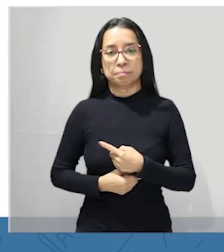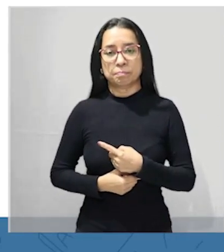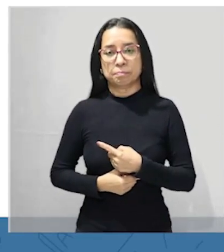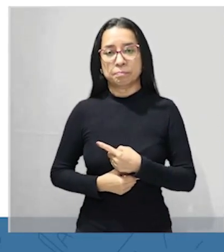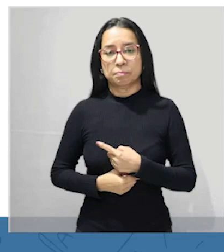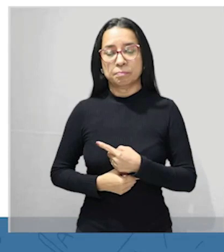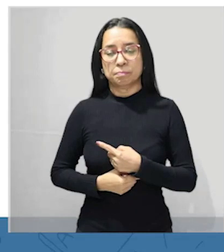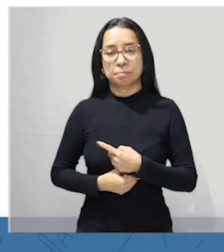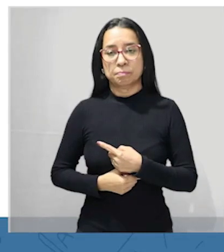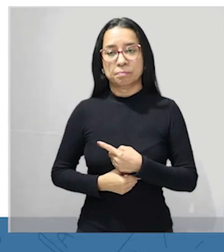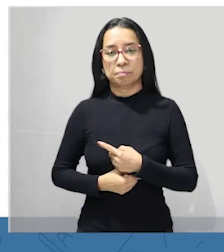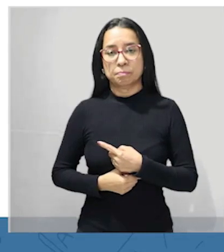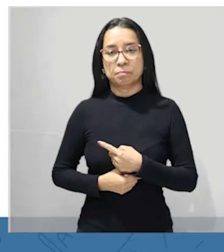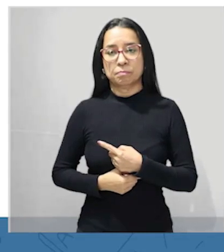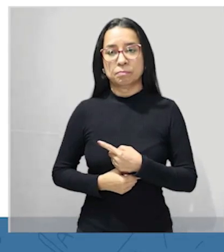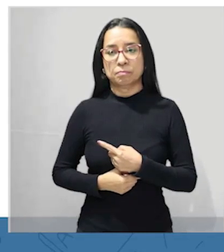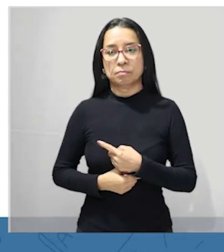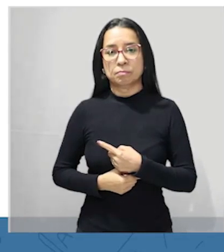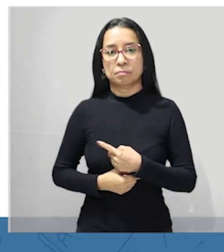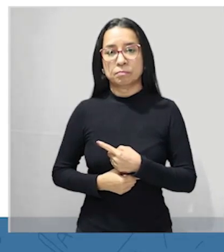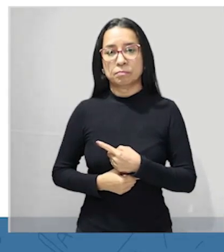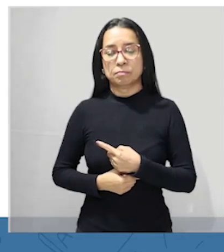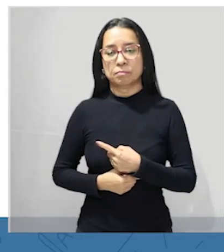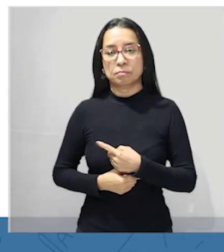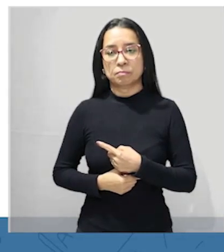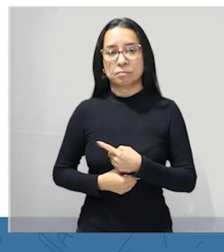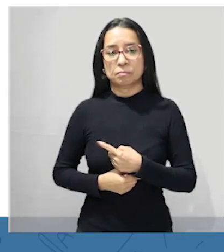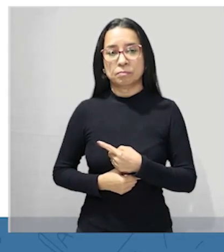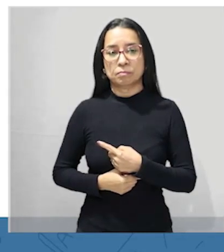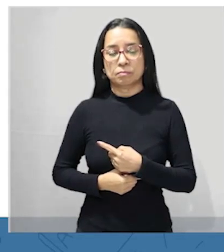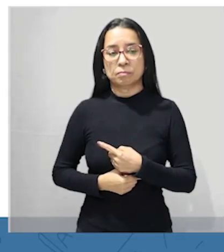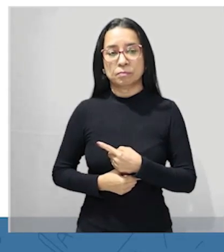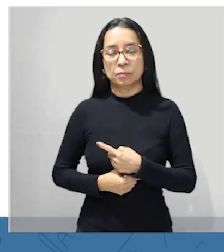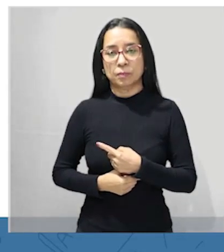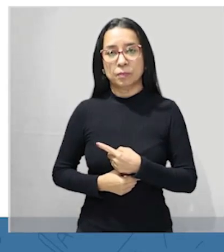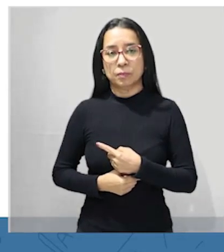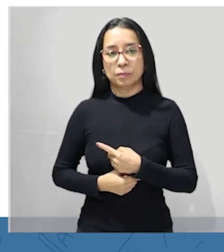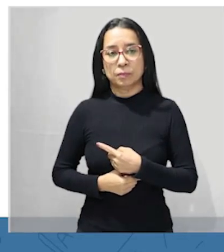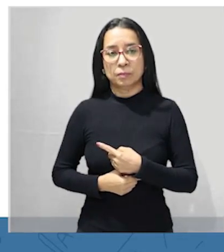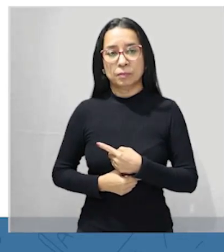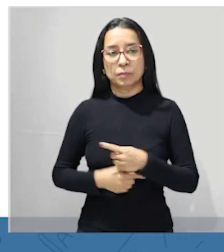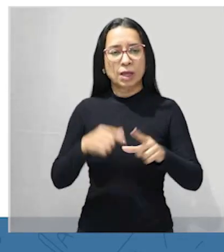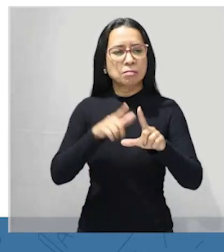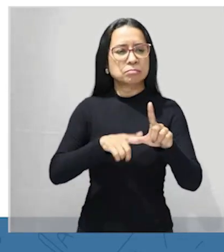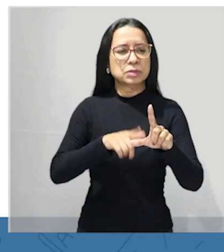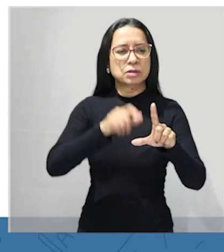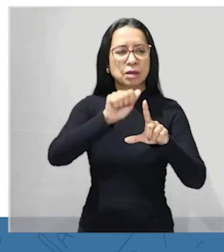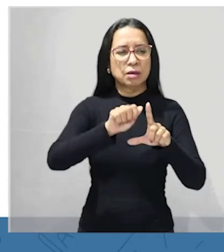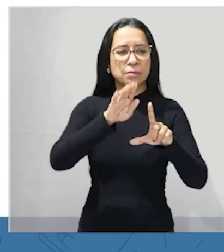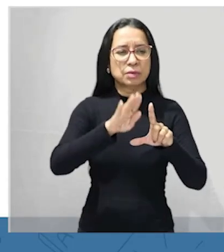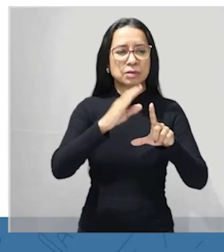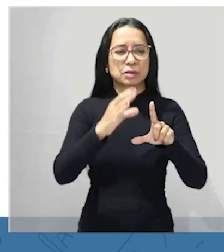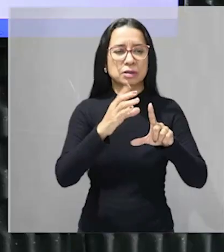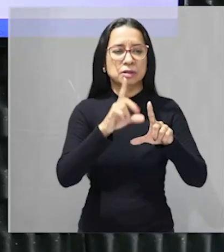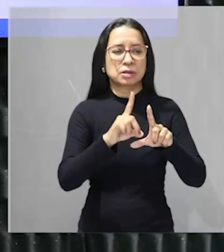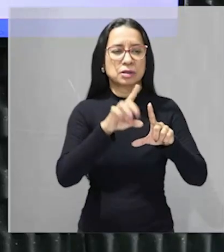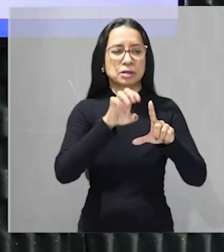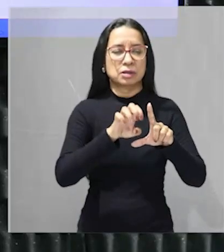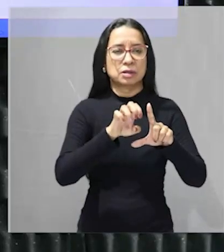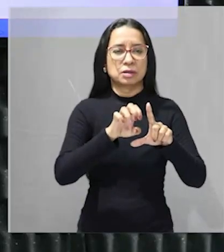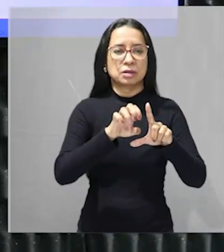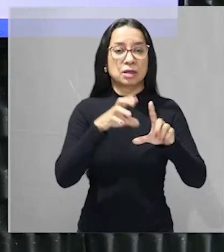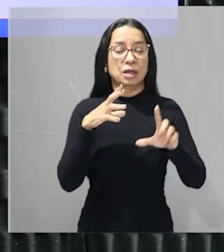se estabelece sobre qual domínio morfoclimático Pradaria Cerrado Caatinga Araucária ou Atlântico